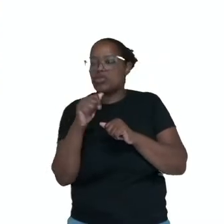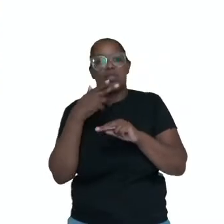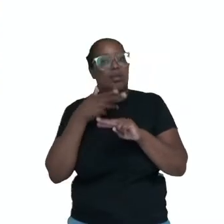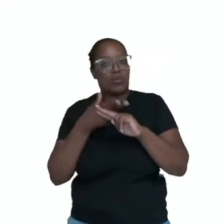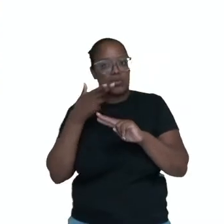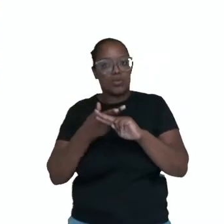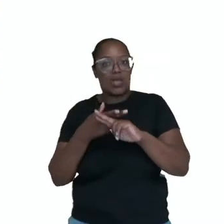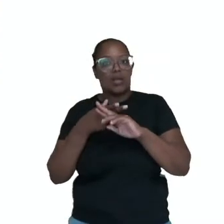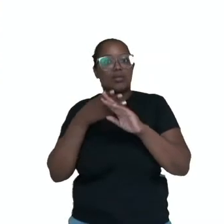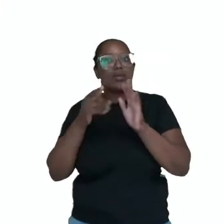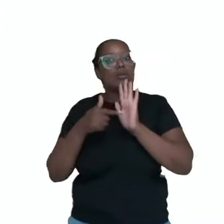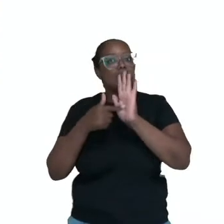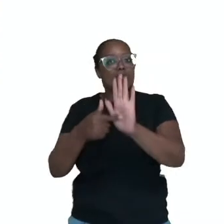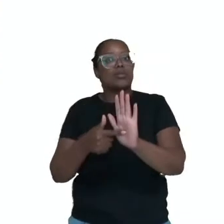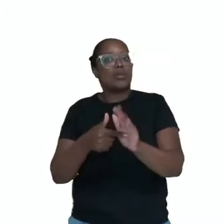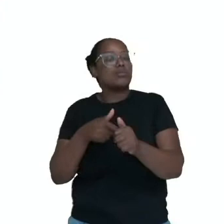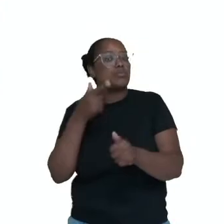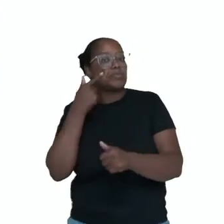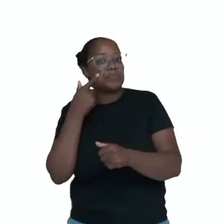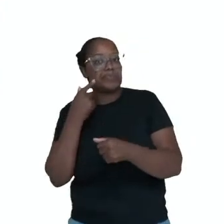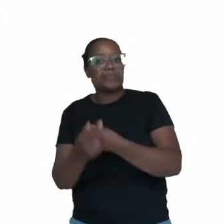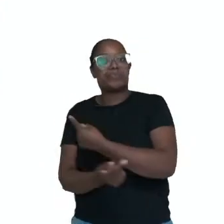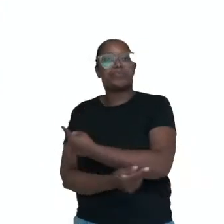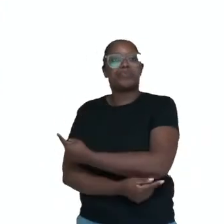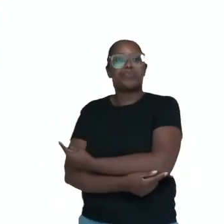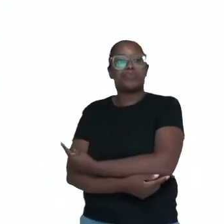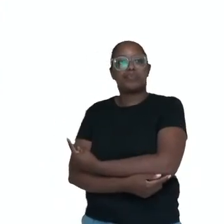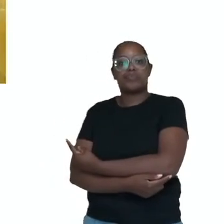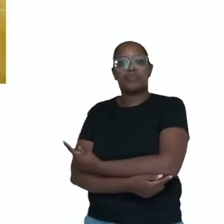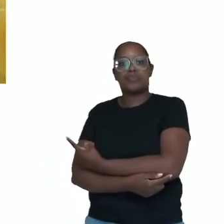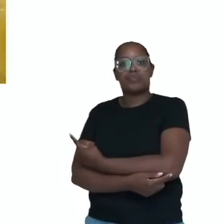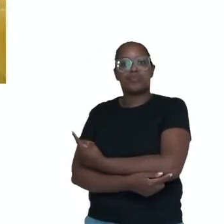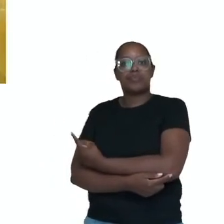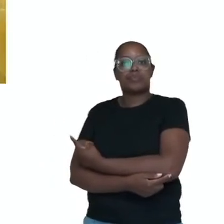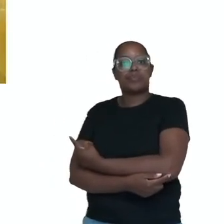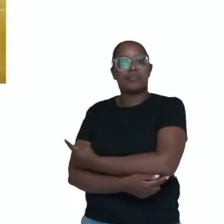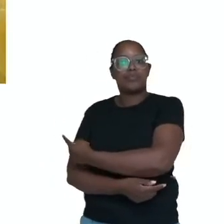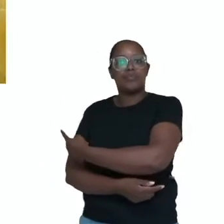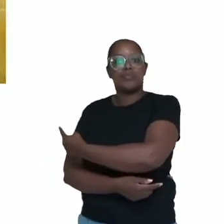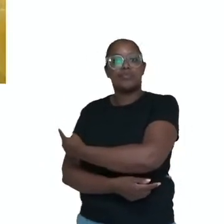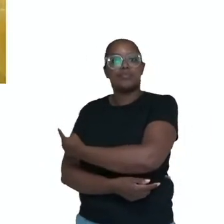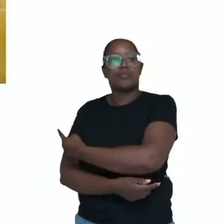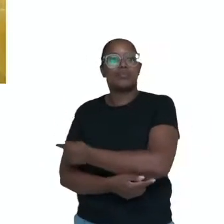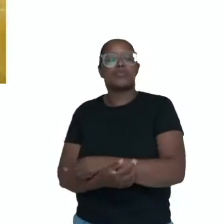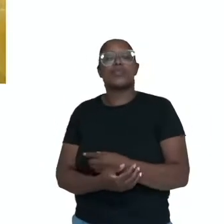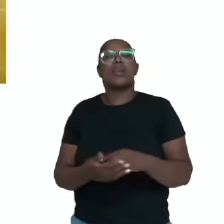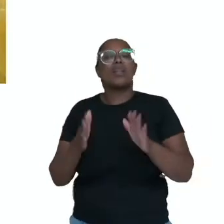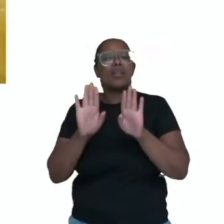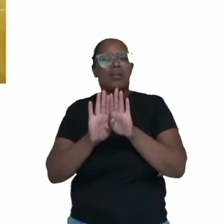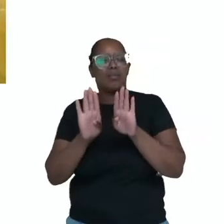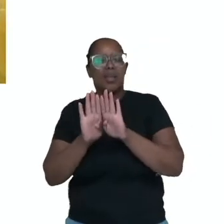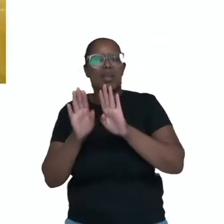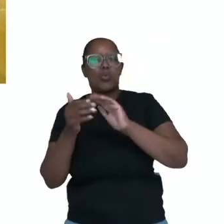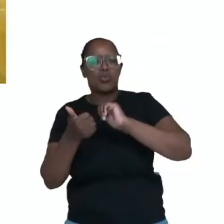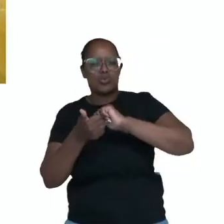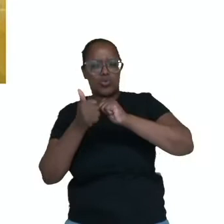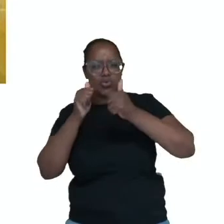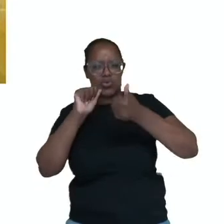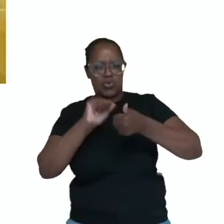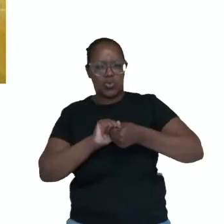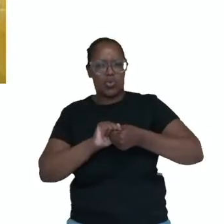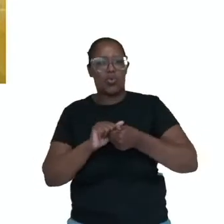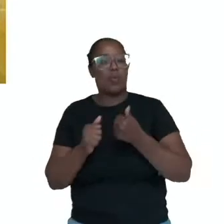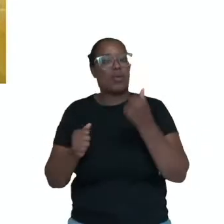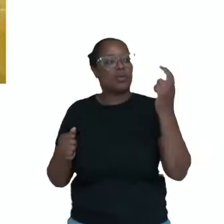exemplificado ali nessa imagem que nós temos aqui na tela. O jogo é de equipe, dois